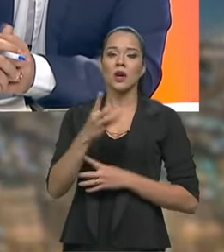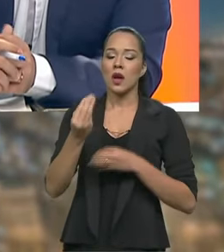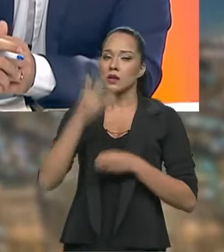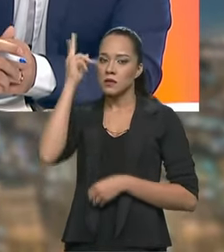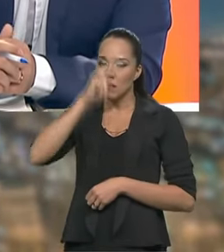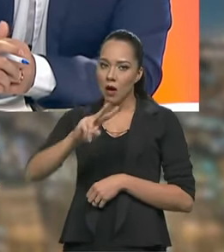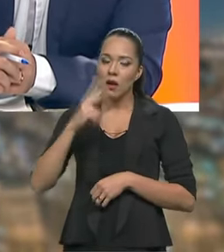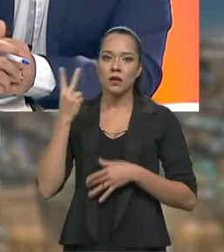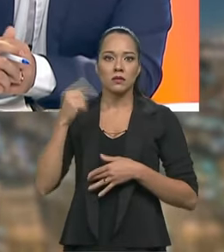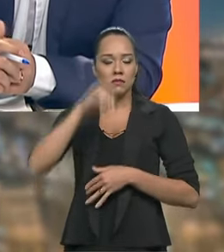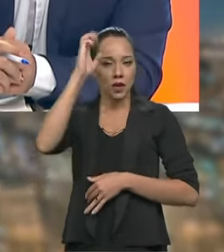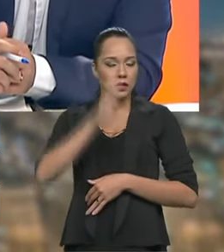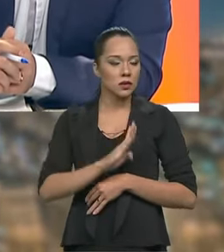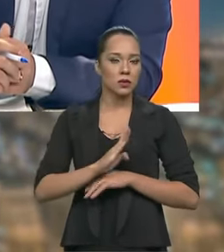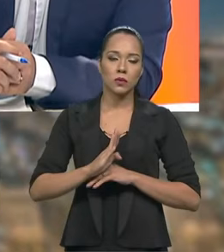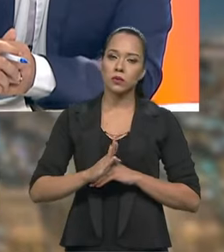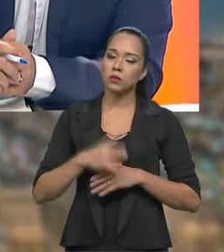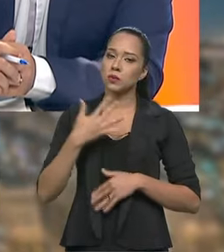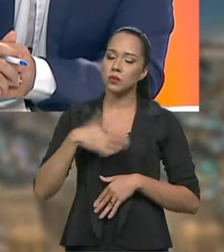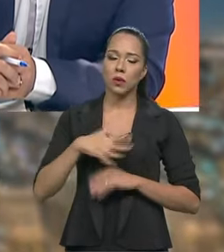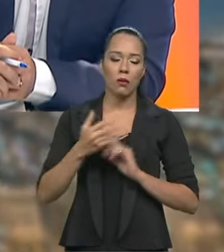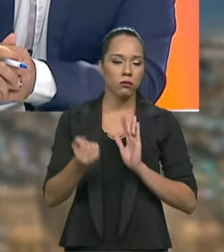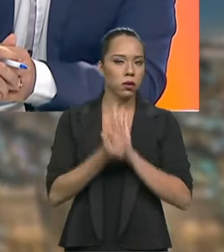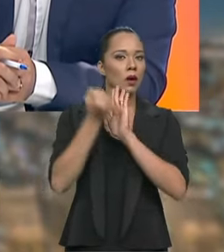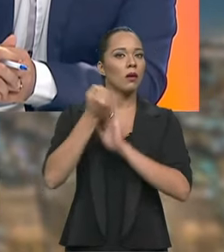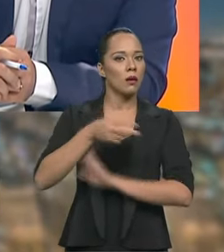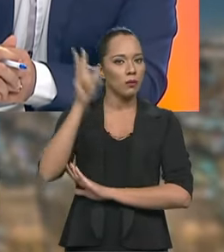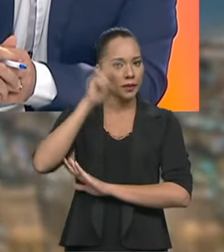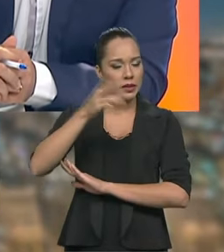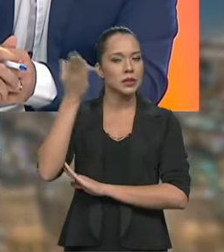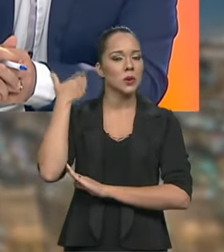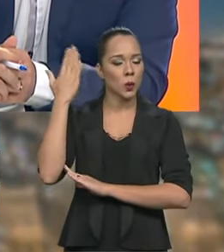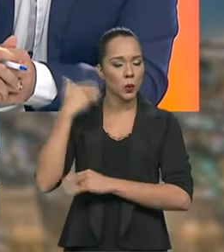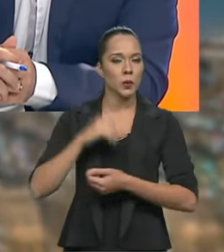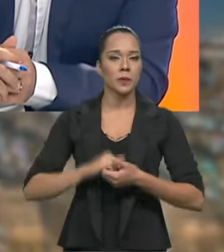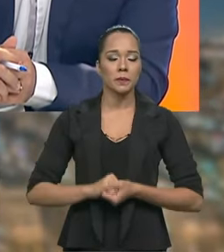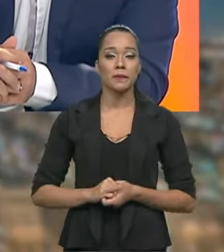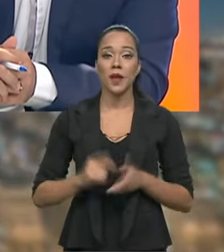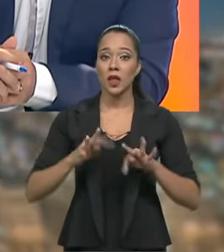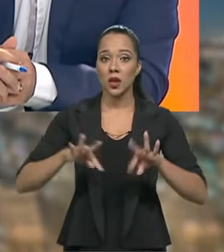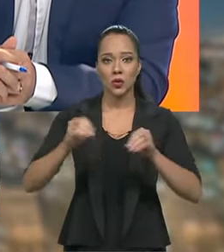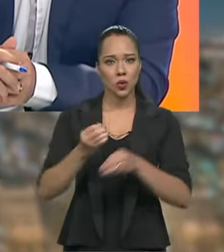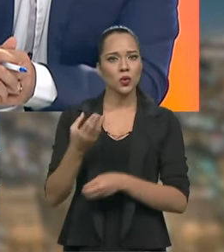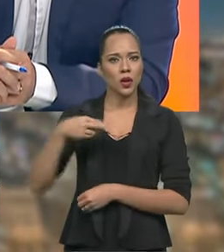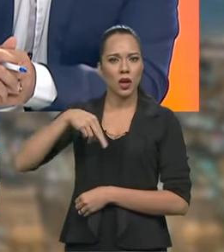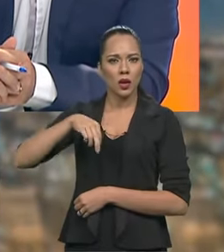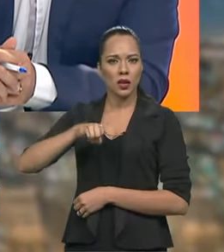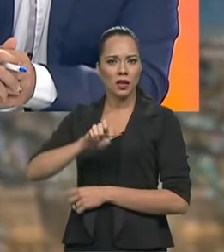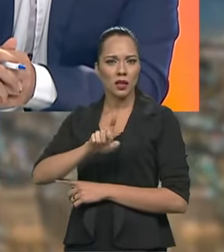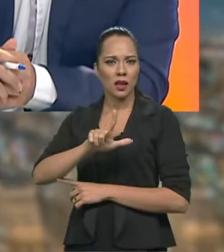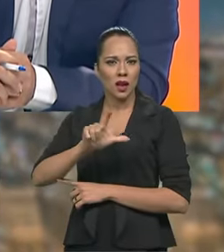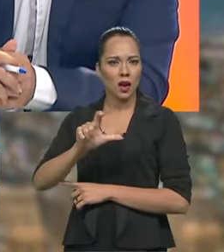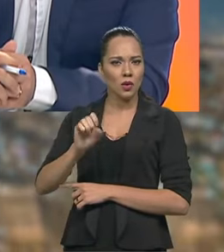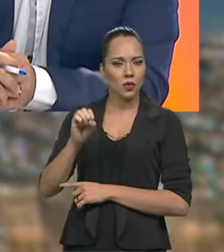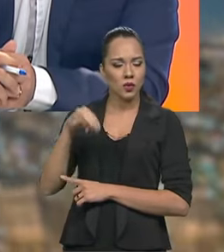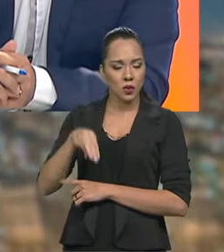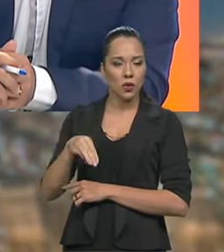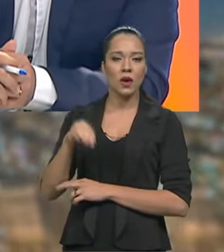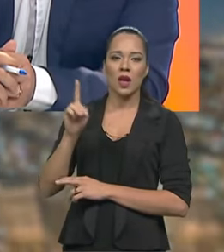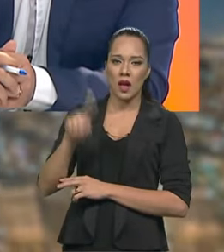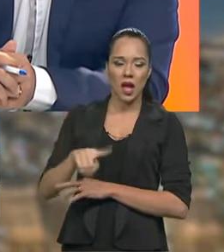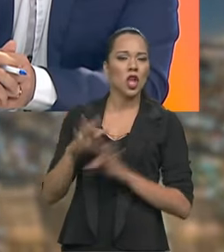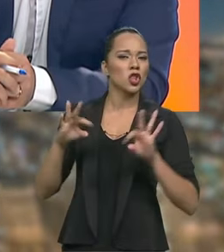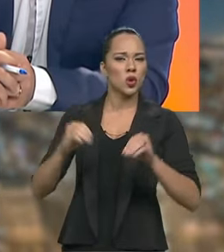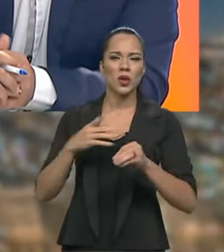é indiscutível e realmente marcou época, marcou história. Tudo que o Nelson Piquet é e a gente que tem proximidade e todo